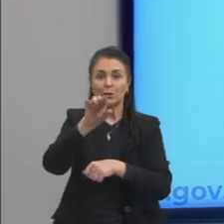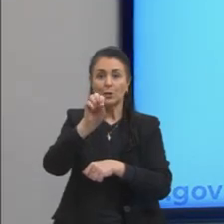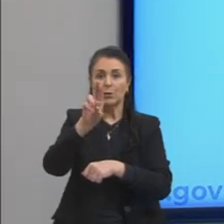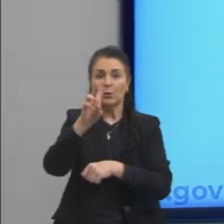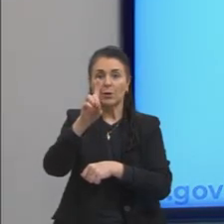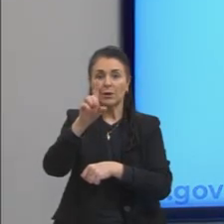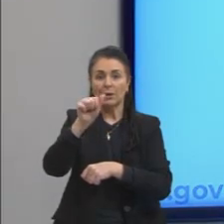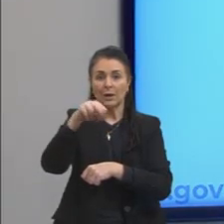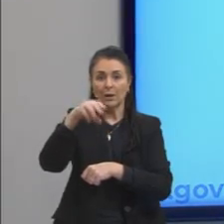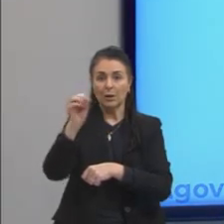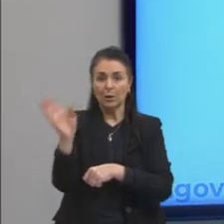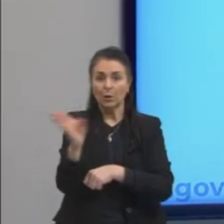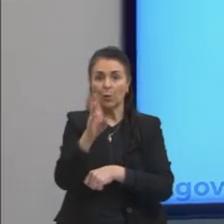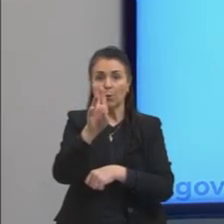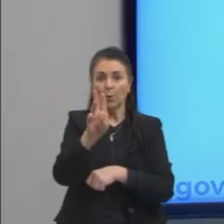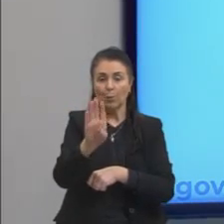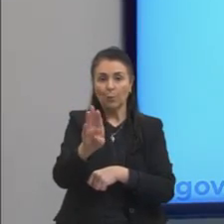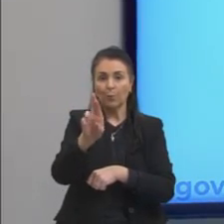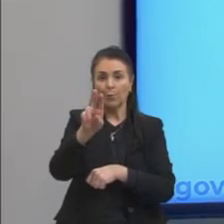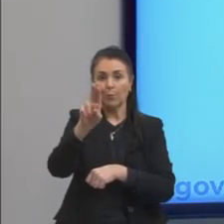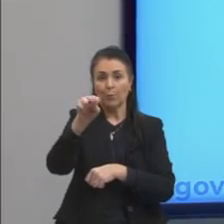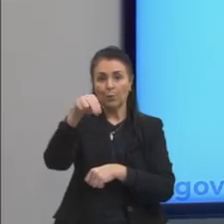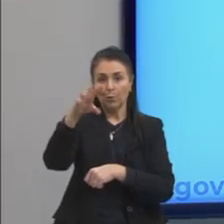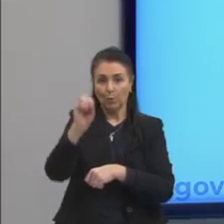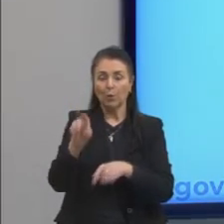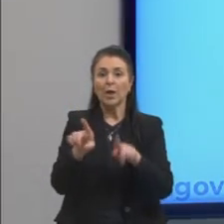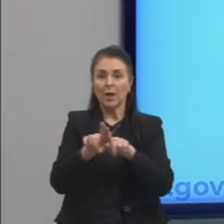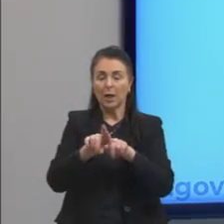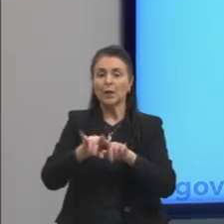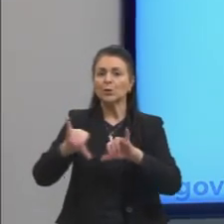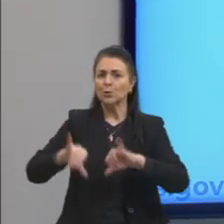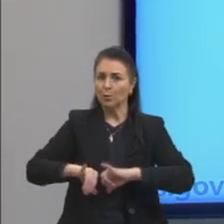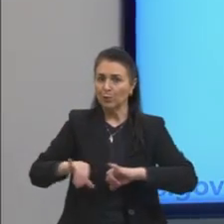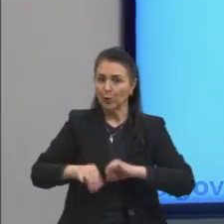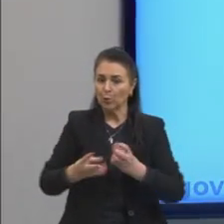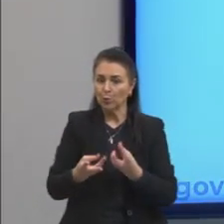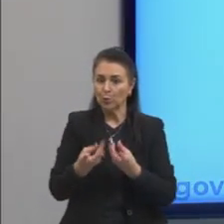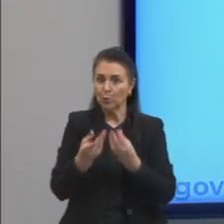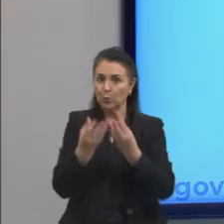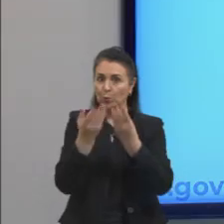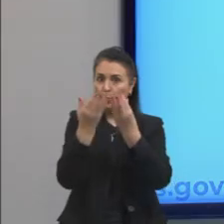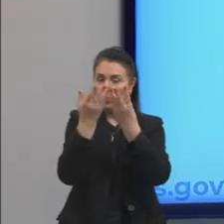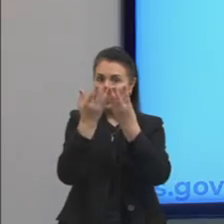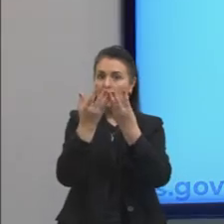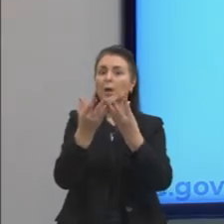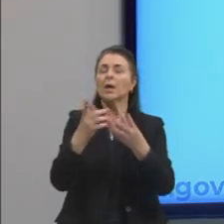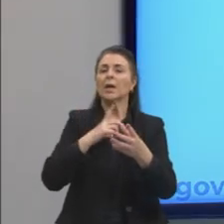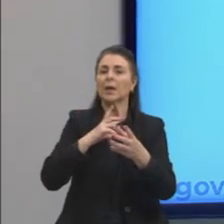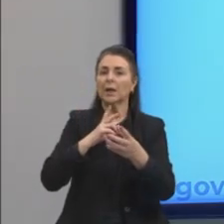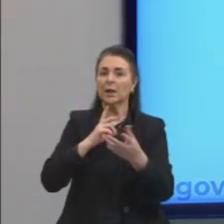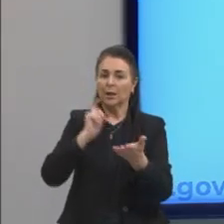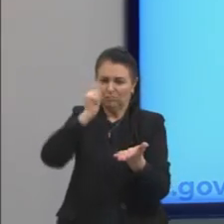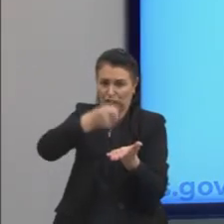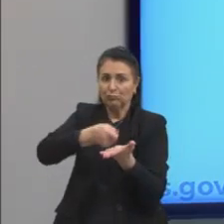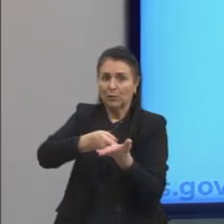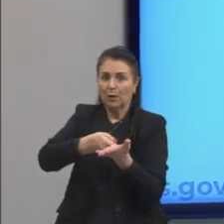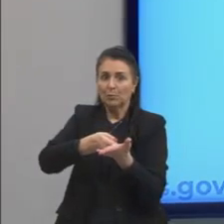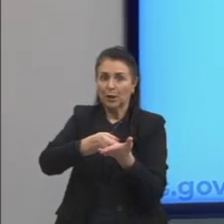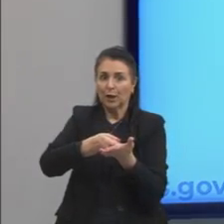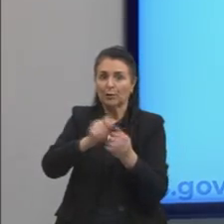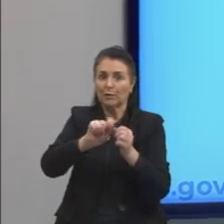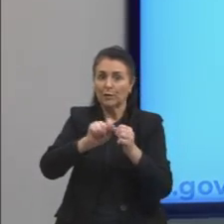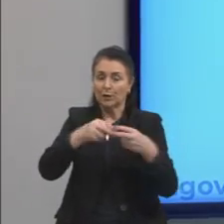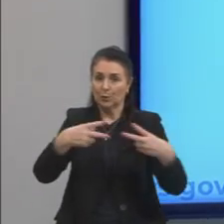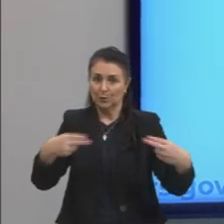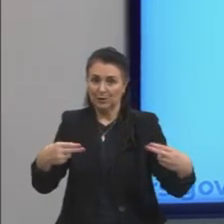queimado pela Inquisição, ele defende o sistema heliocêntrico do Copérnico e ele é condenado culpado, enfim, condenado. Vamos às questões